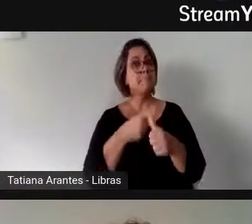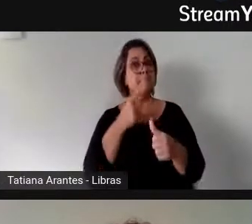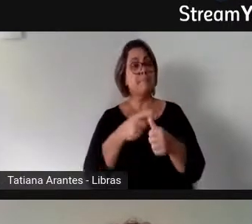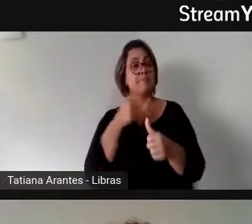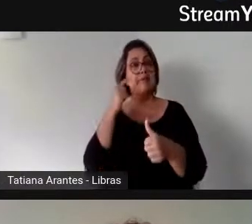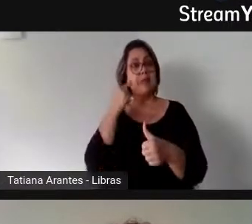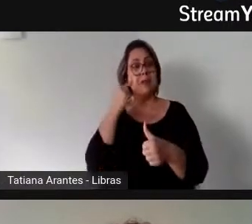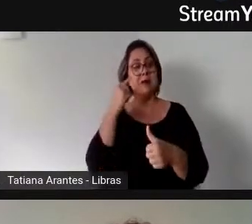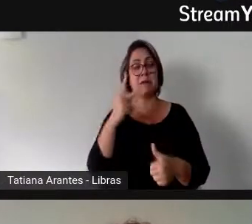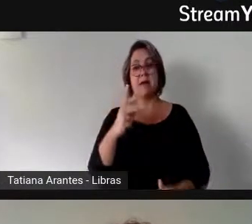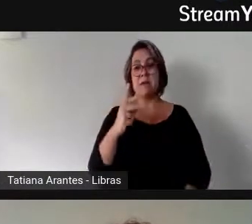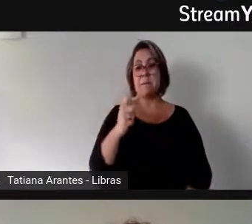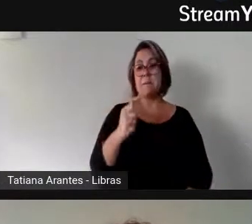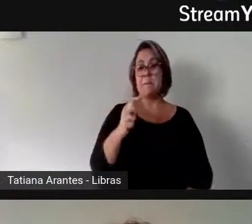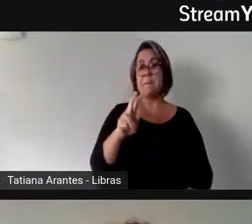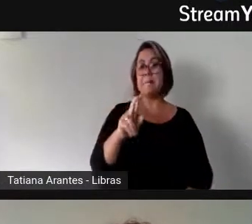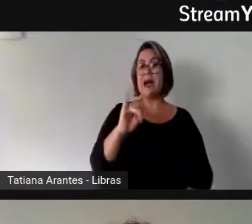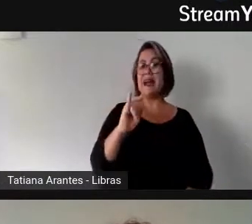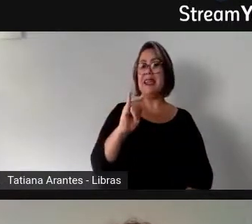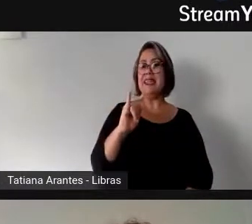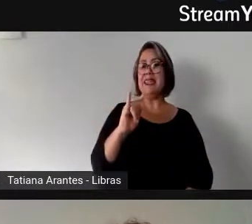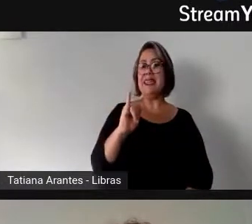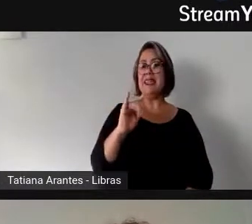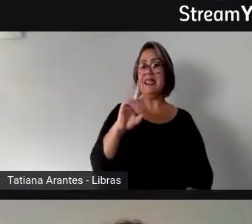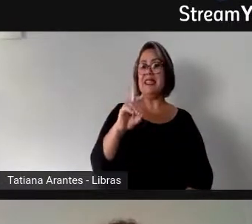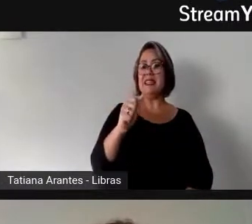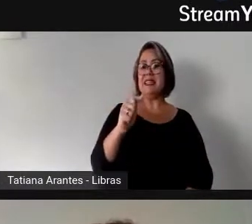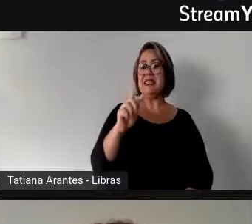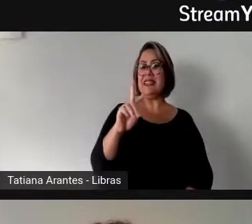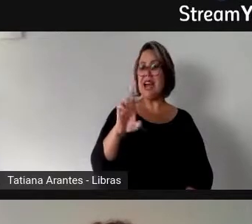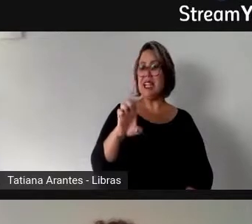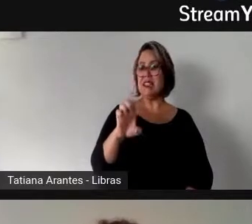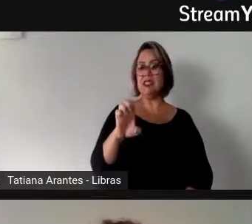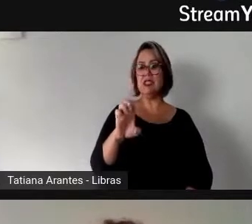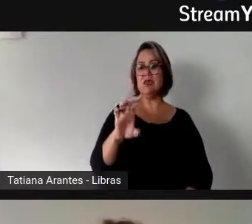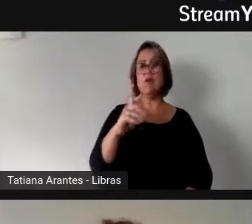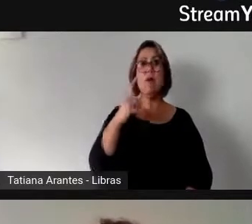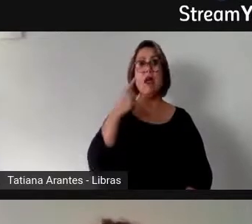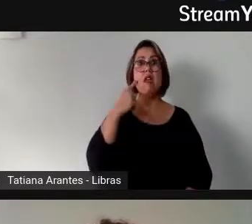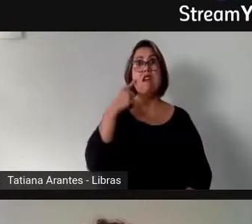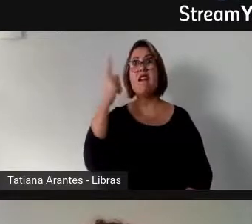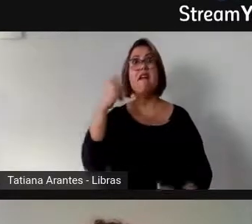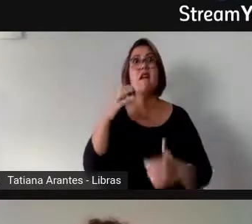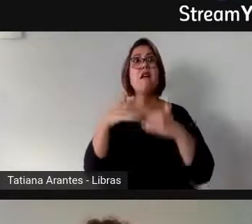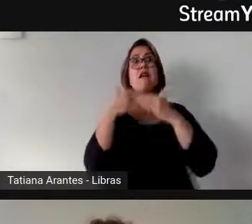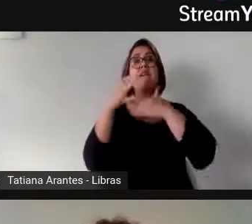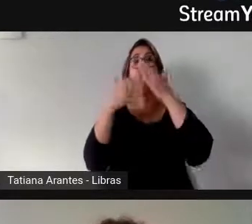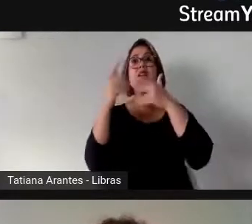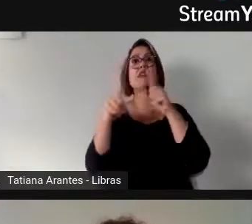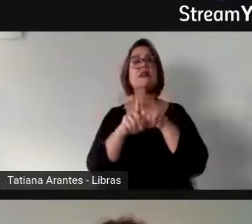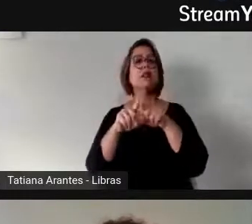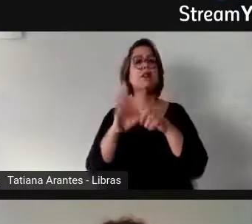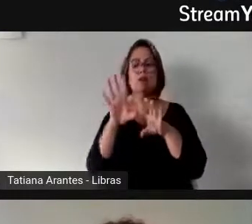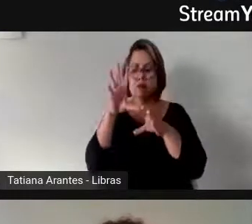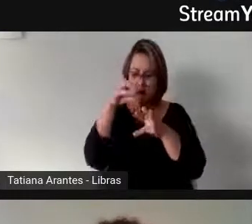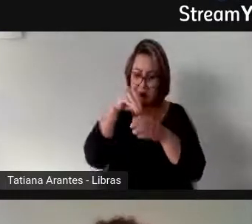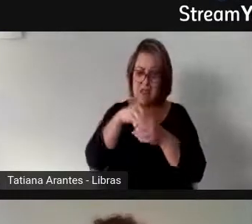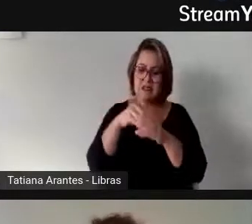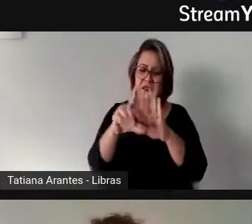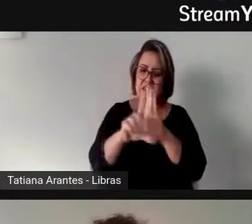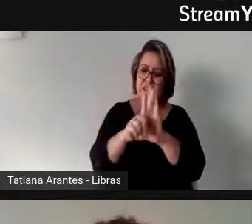paridade não é uma construção tresloucada, é uma construção da Constituição brasileira.